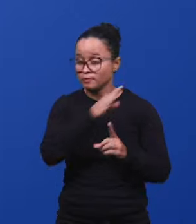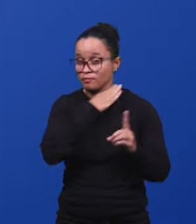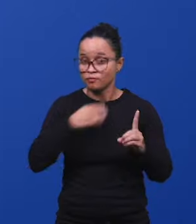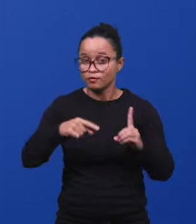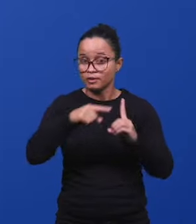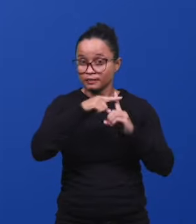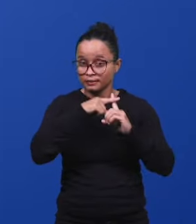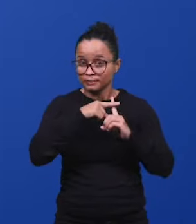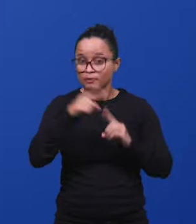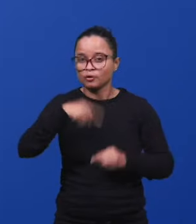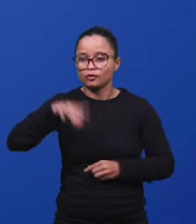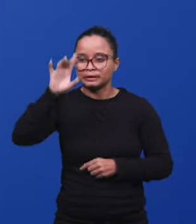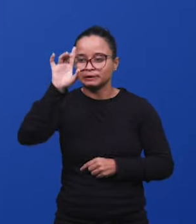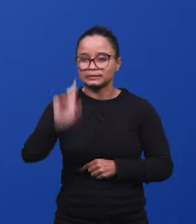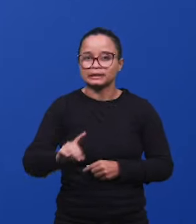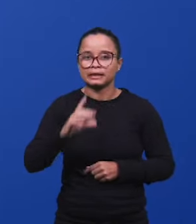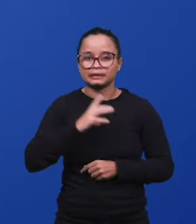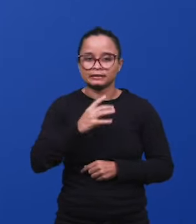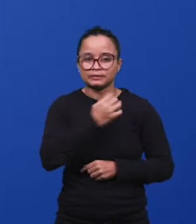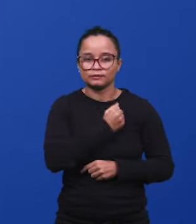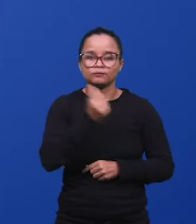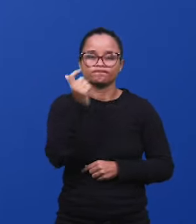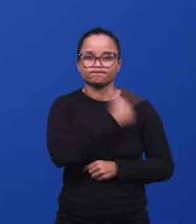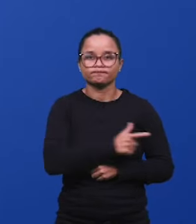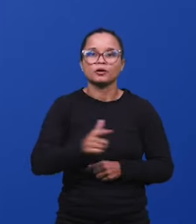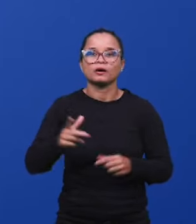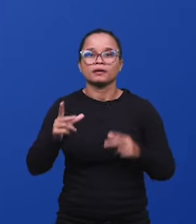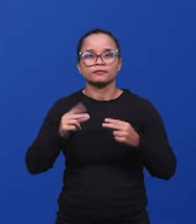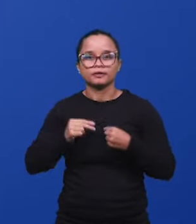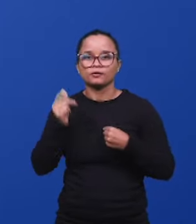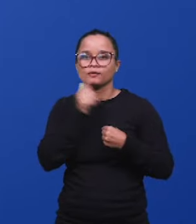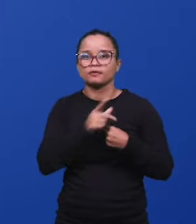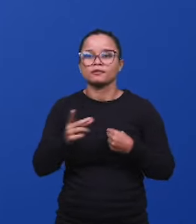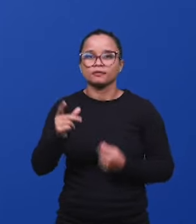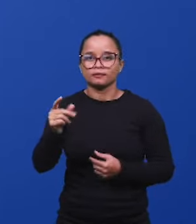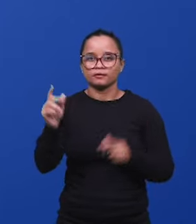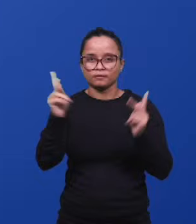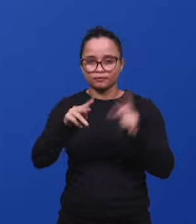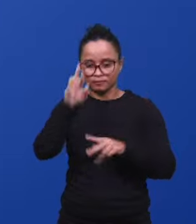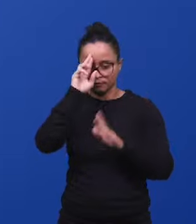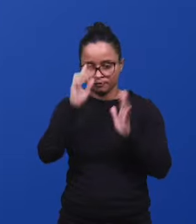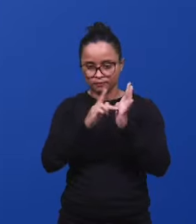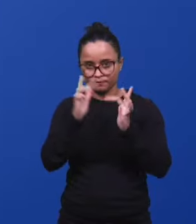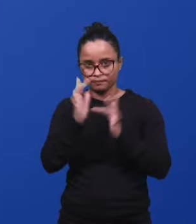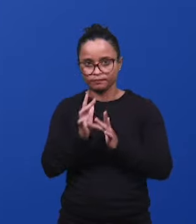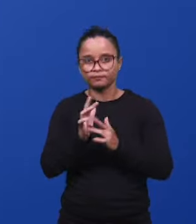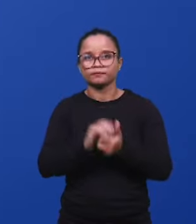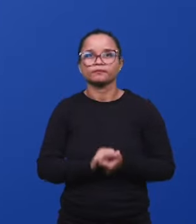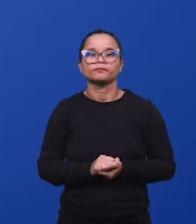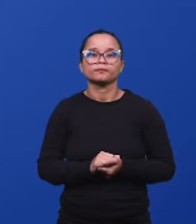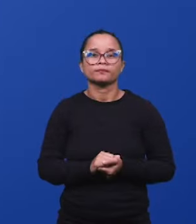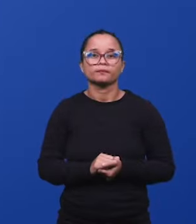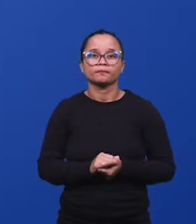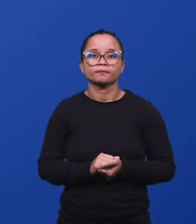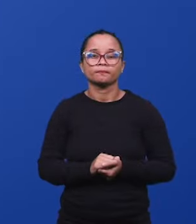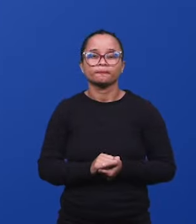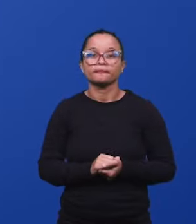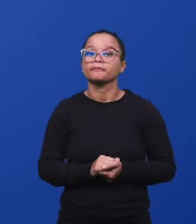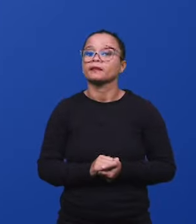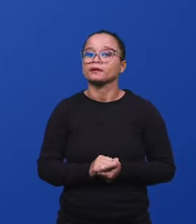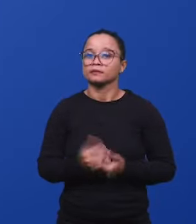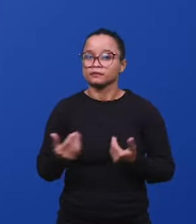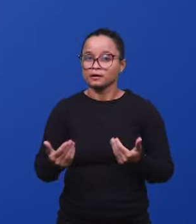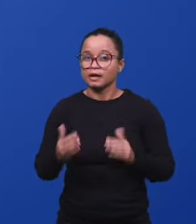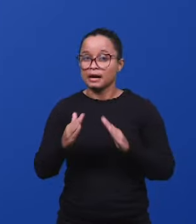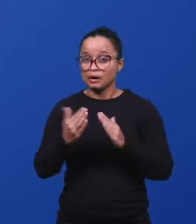numa cruz, para nós termos direito a acesso à salvação e assim herdarmos a eternidade. A paz do Senhor Jesus. A igreja